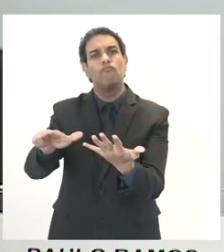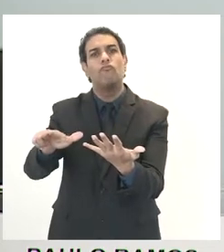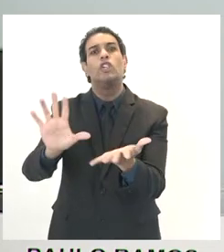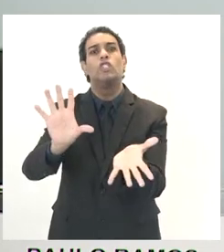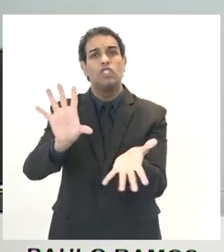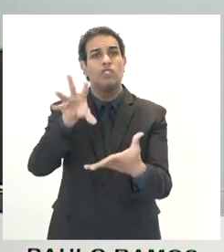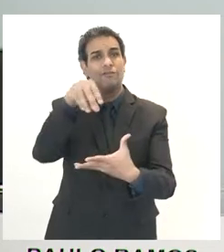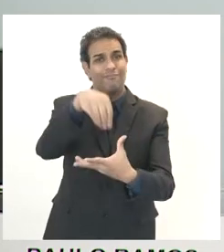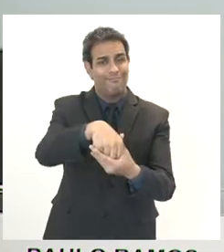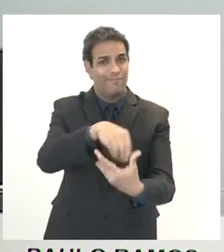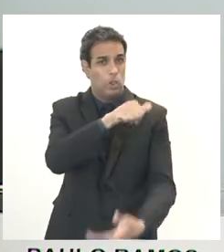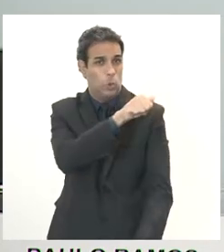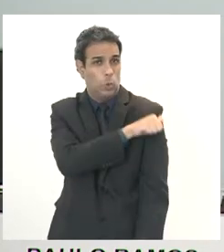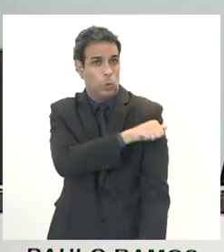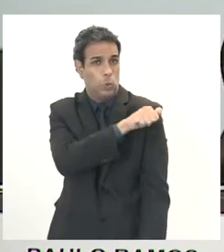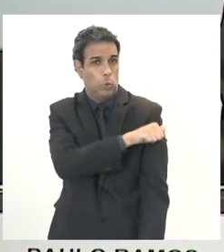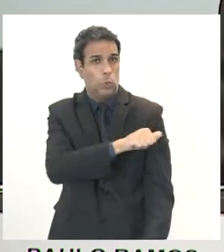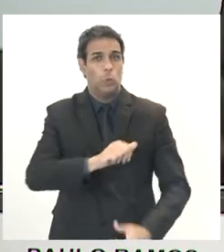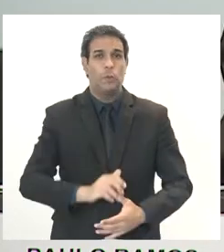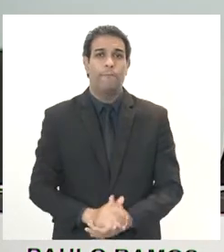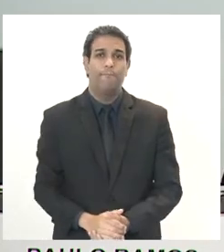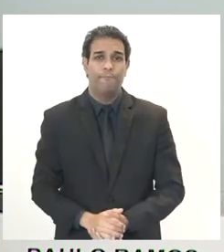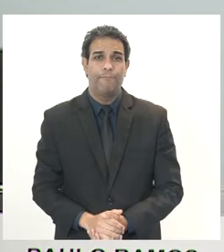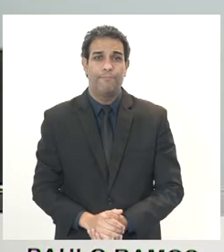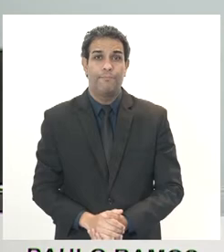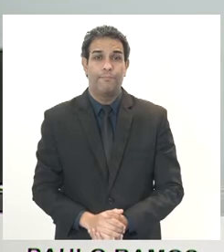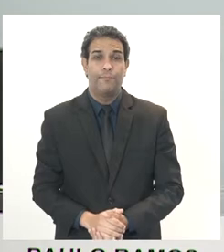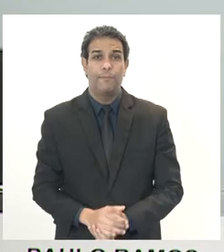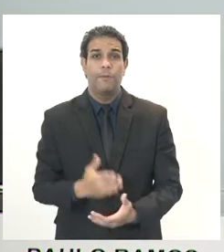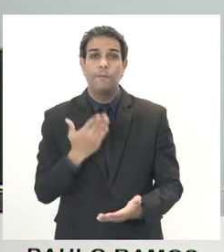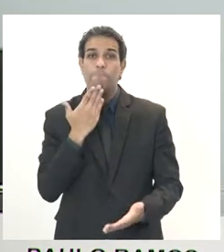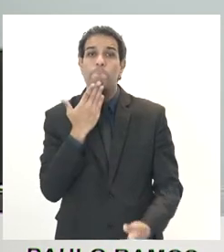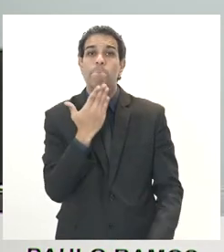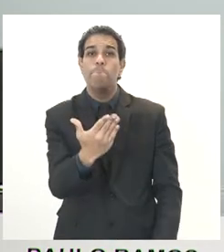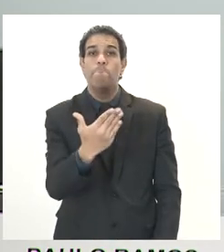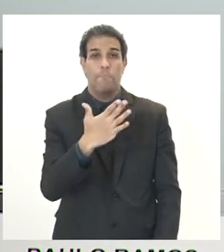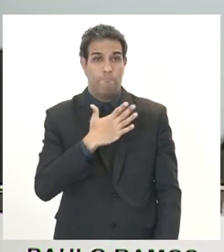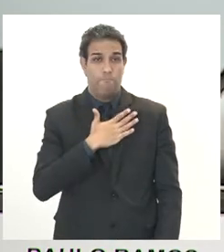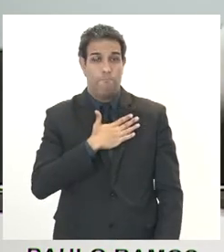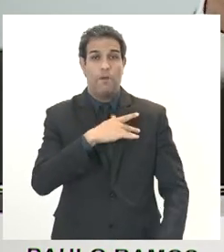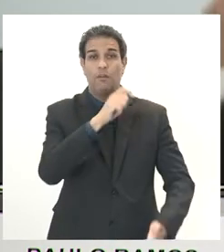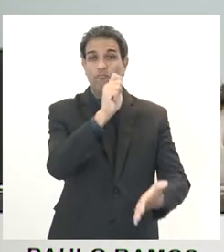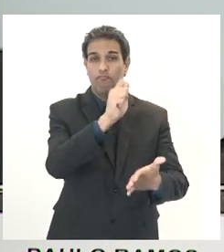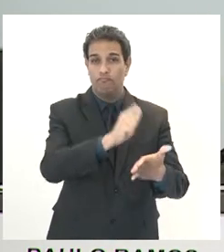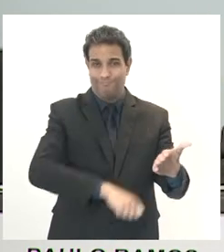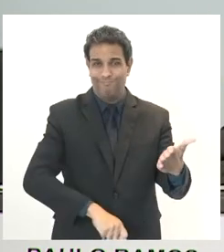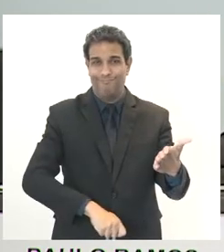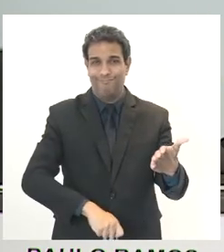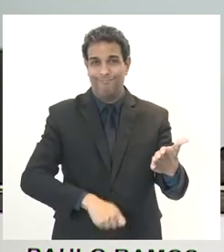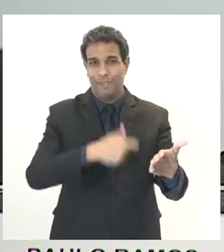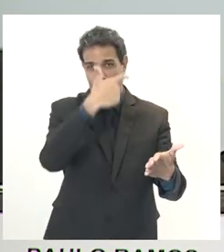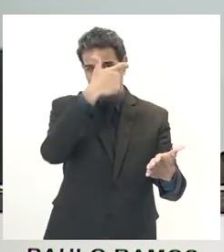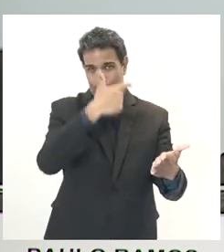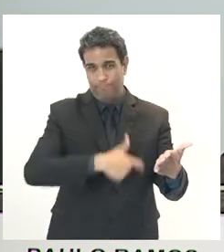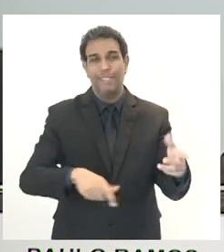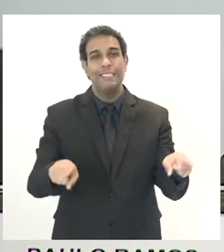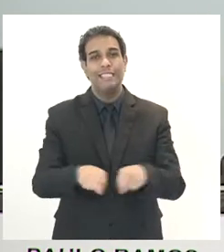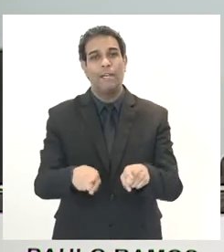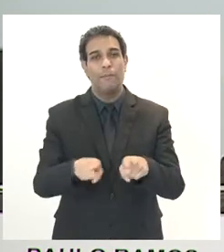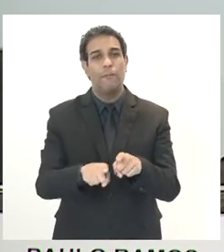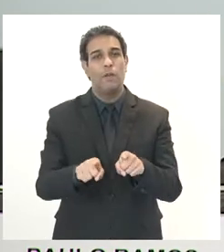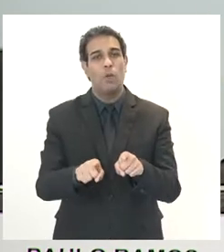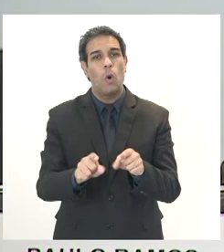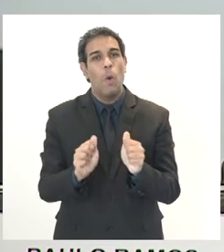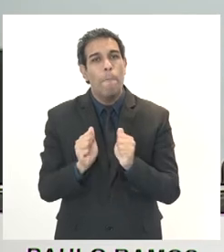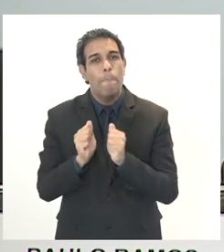resultou de uma indicação de minha autoria, mas obviamente contando com apoio à